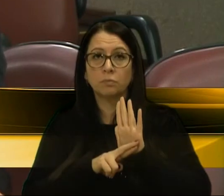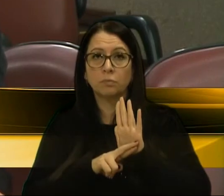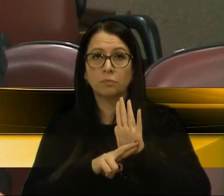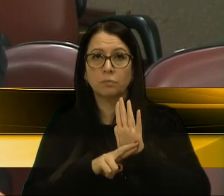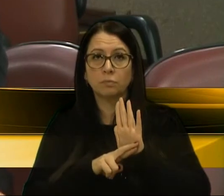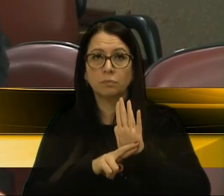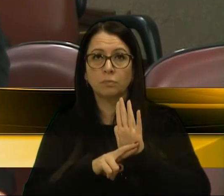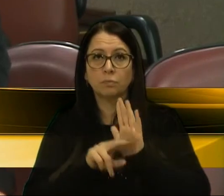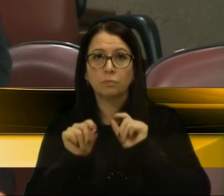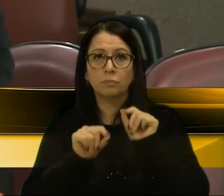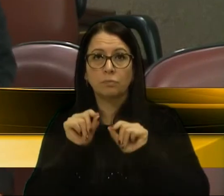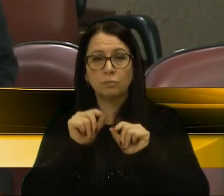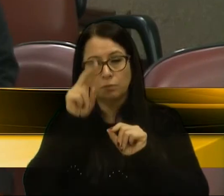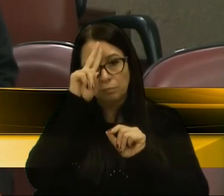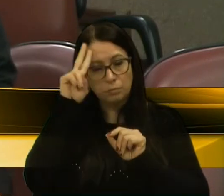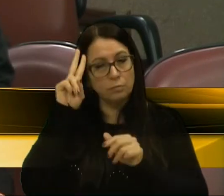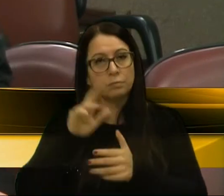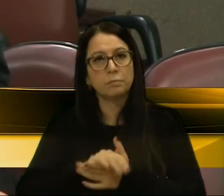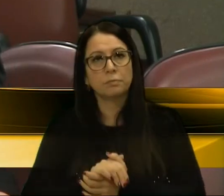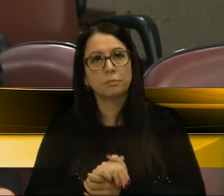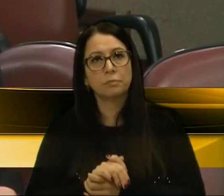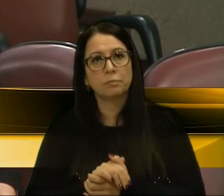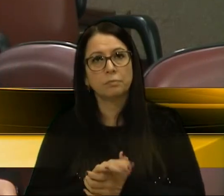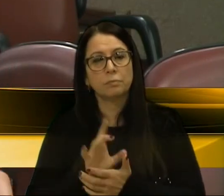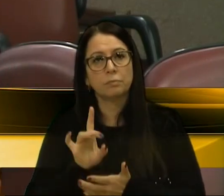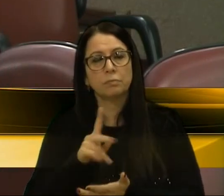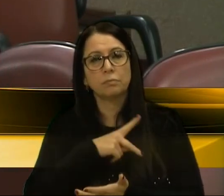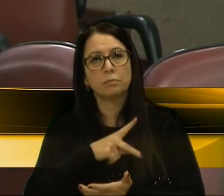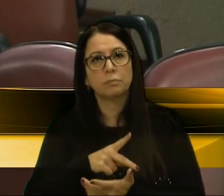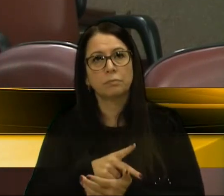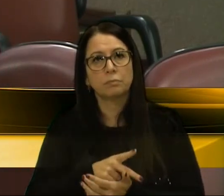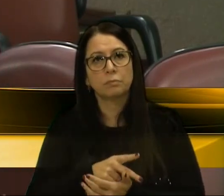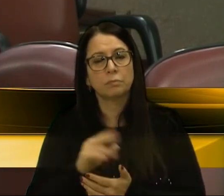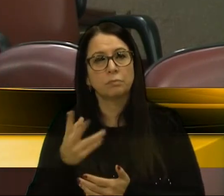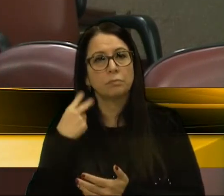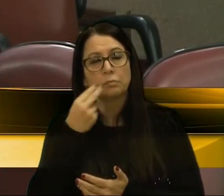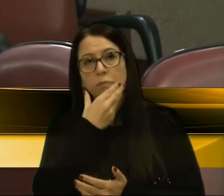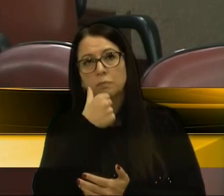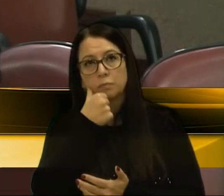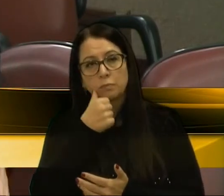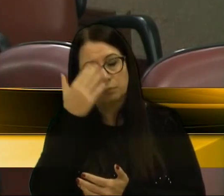transportes sobre aplicativos. é isso, senhor presidente, senhoras e senhores vereadores, muito obrigado.